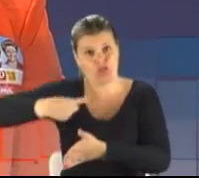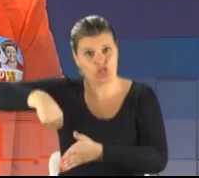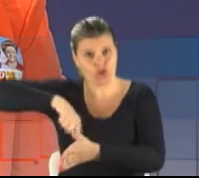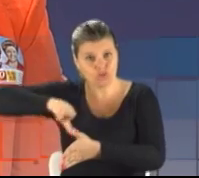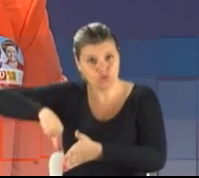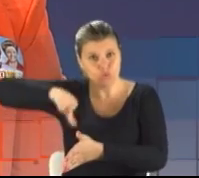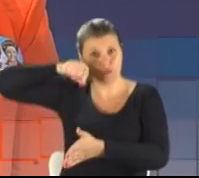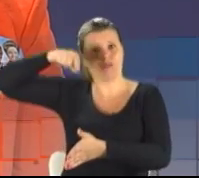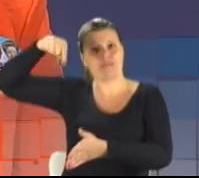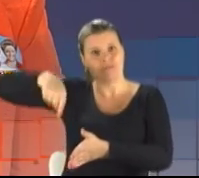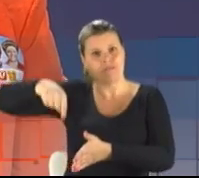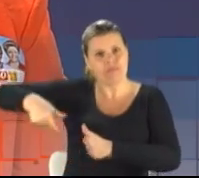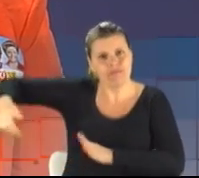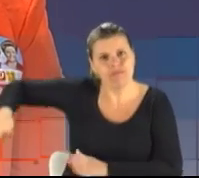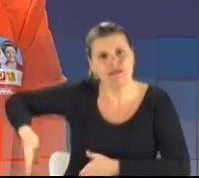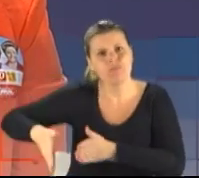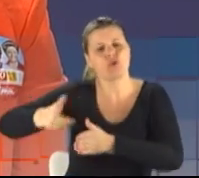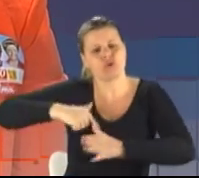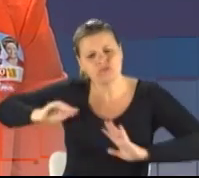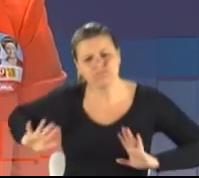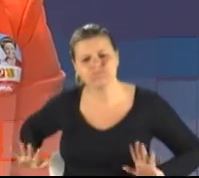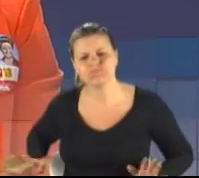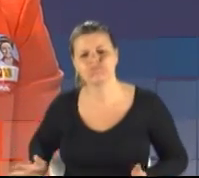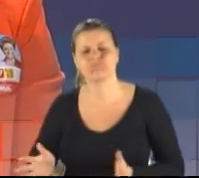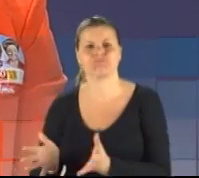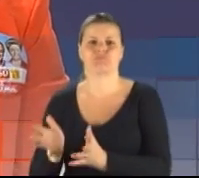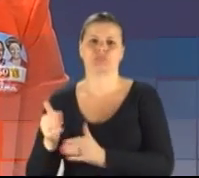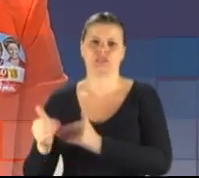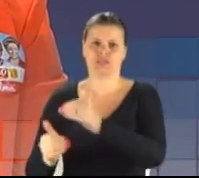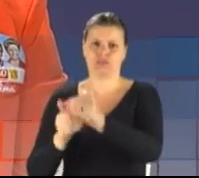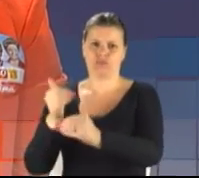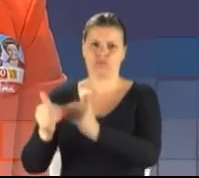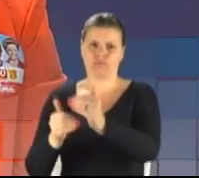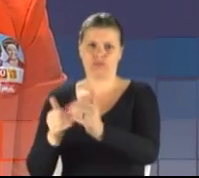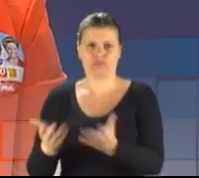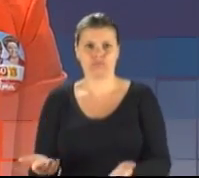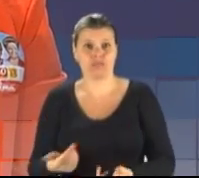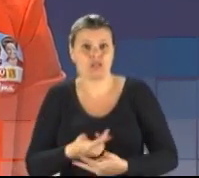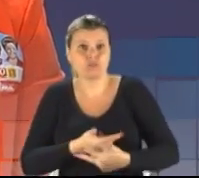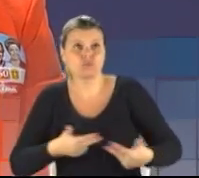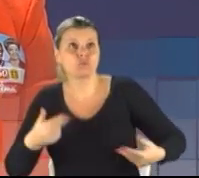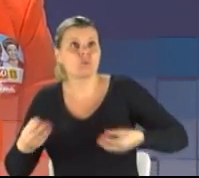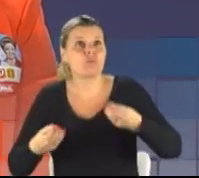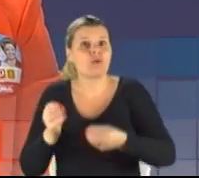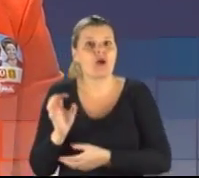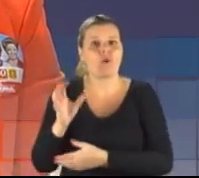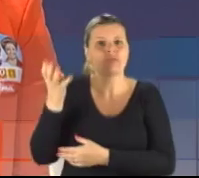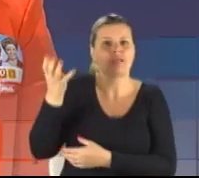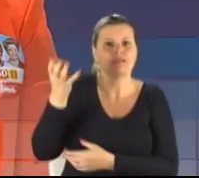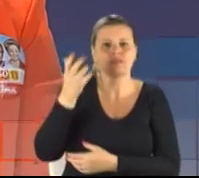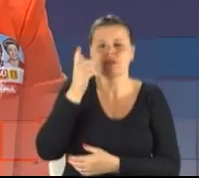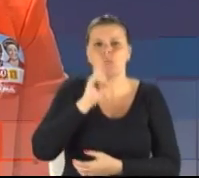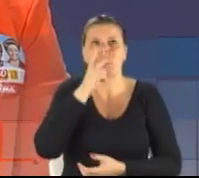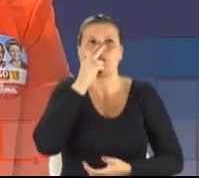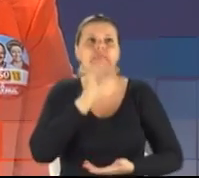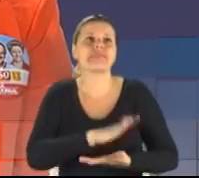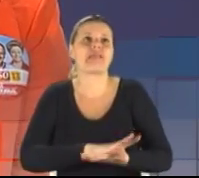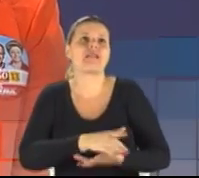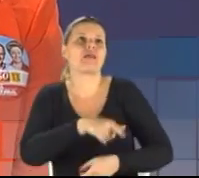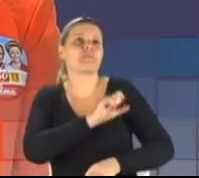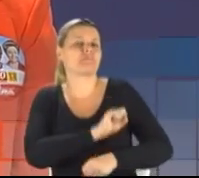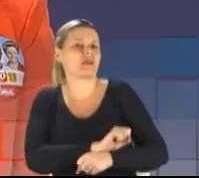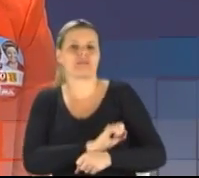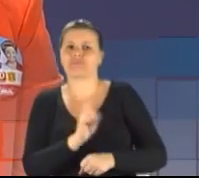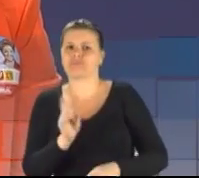de sermos indutores do desenvolvimento. As coisas acontecem e não saem do nada. Nós aqui temos